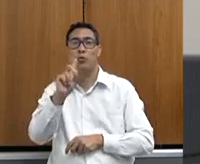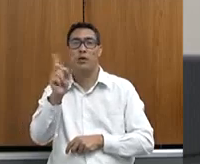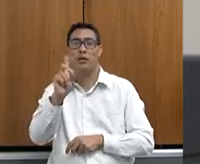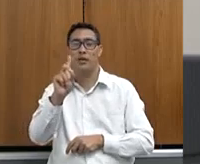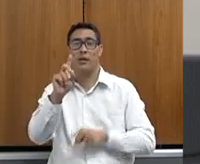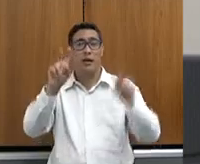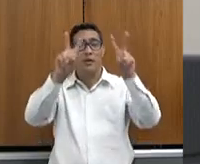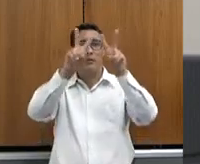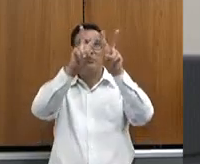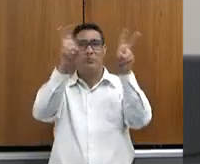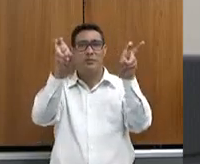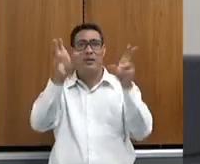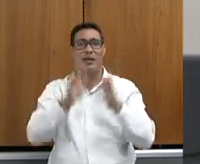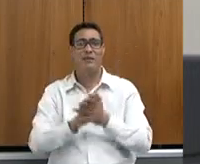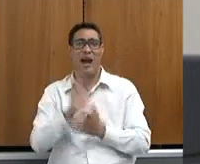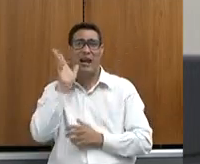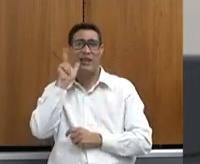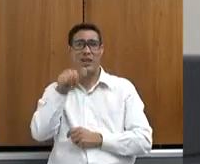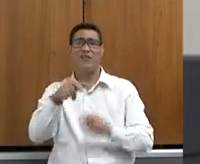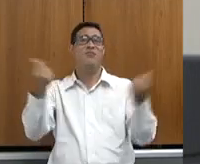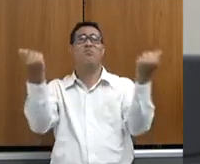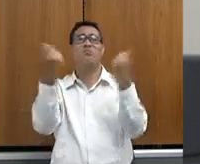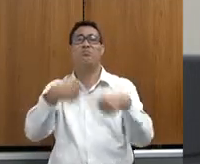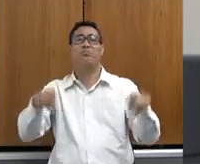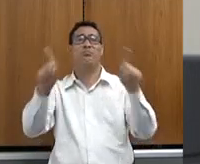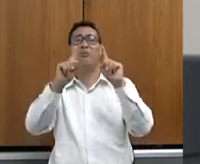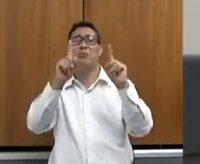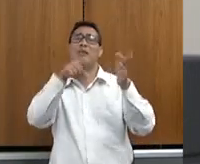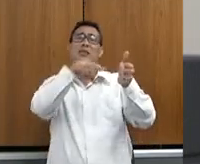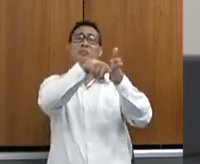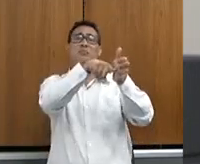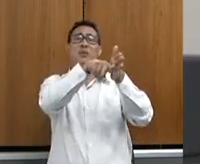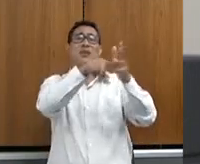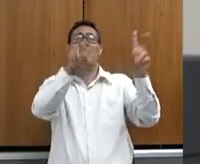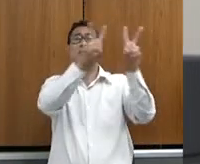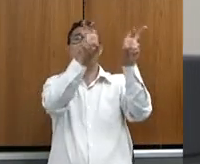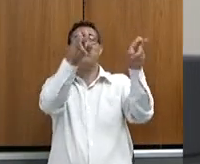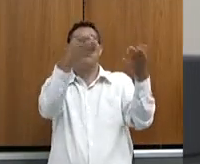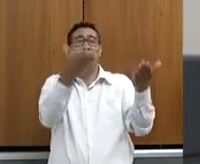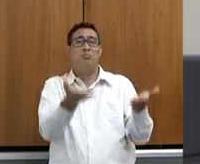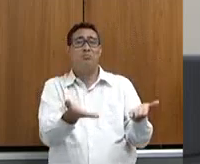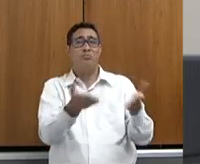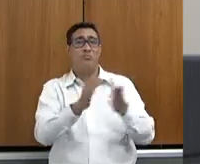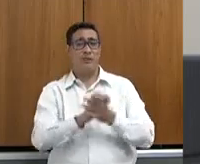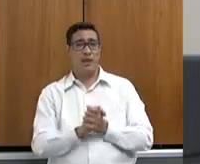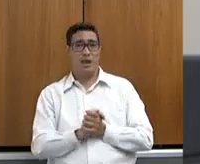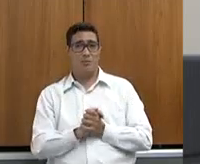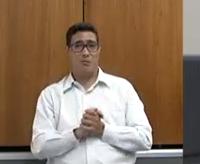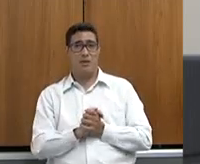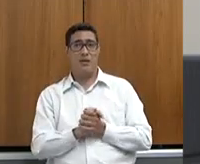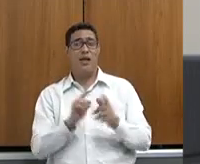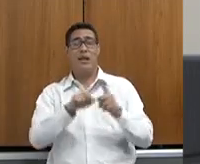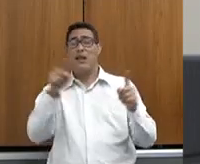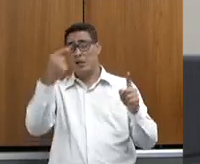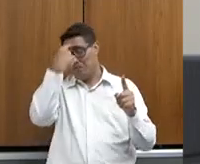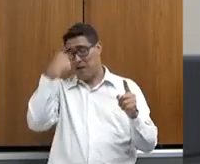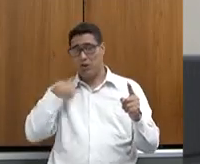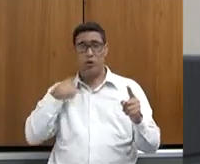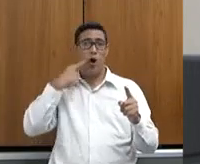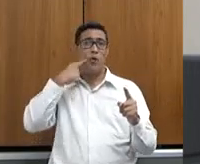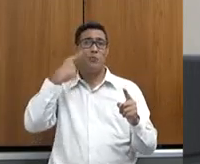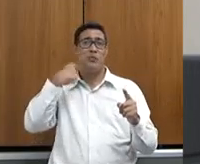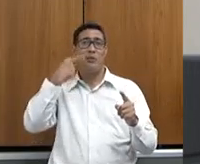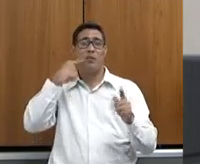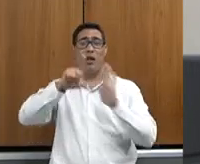achava temerário explorar o tema e que ele passasse a ser visto não como um deputado de vanguarda, mas